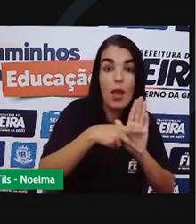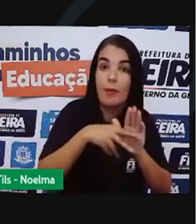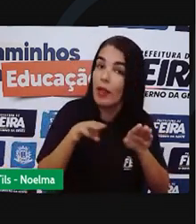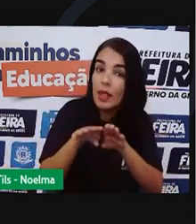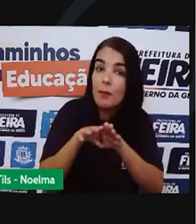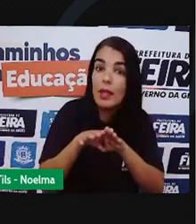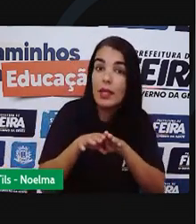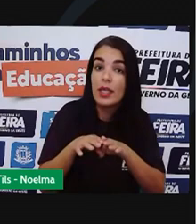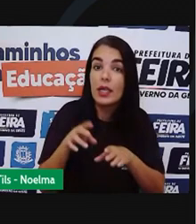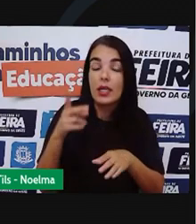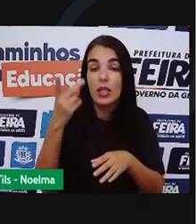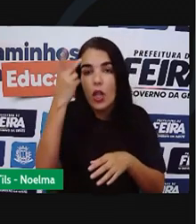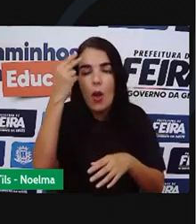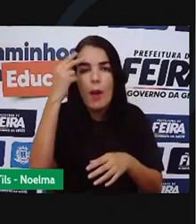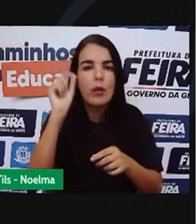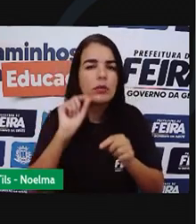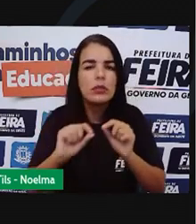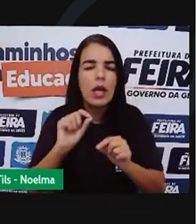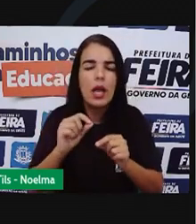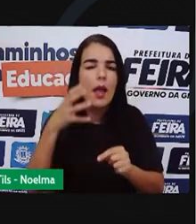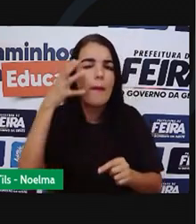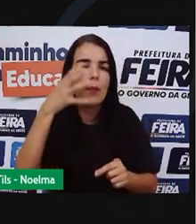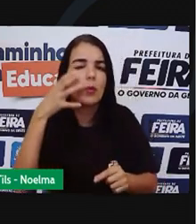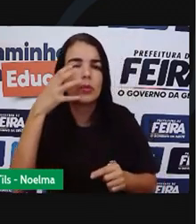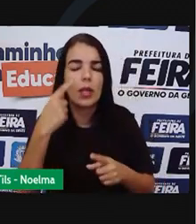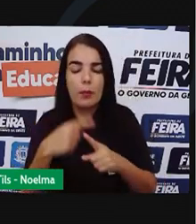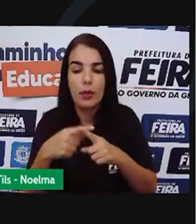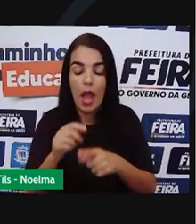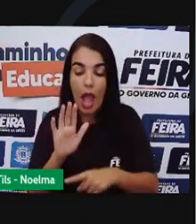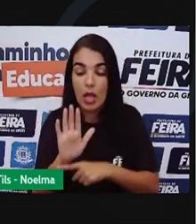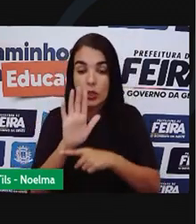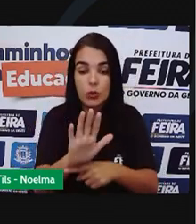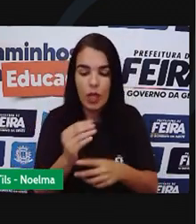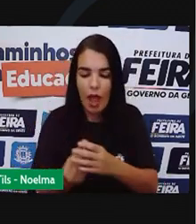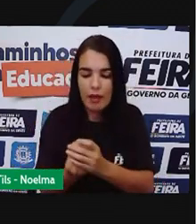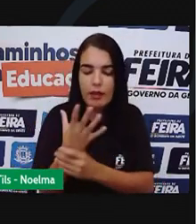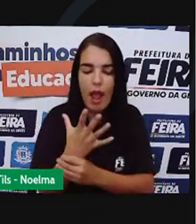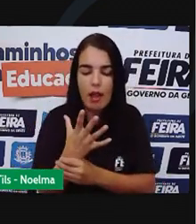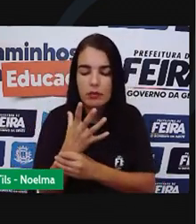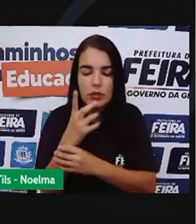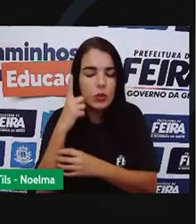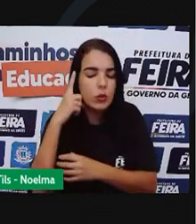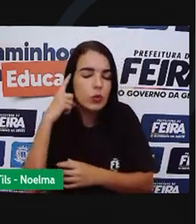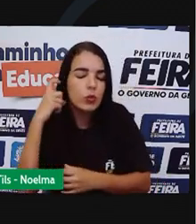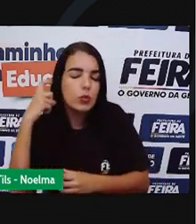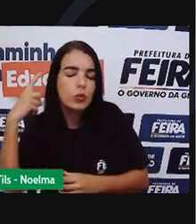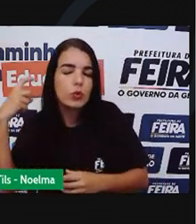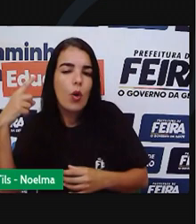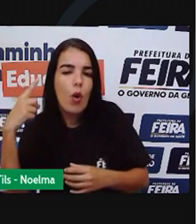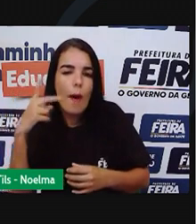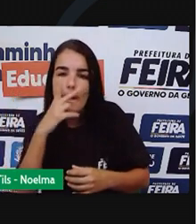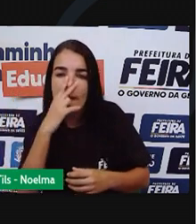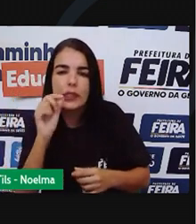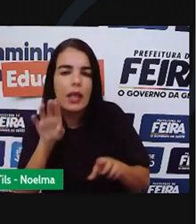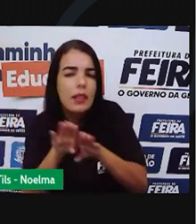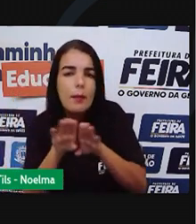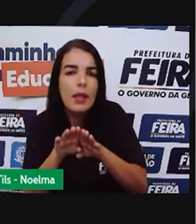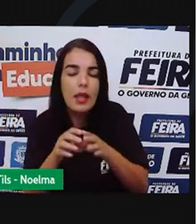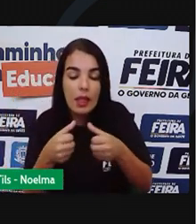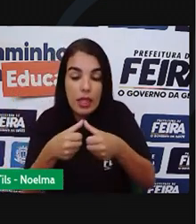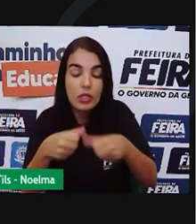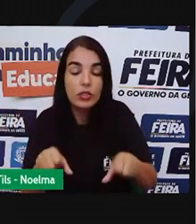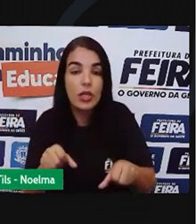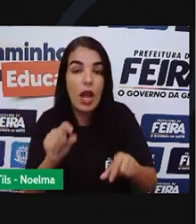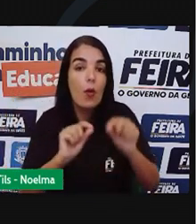Porque nos ajuda A criar uma sonoridade Um ritmo específico E também Deixar a música Mais bonita A